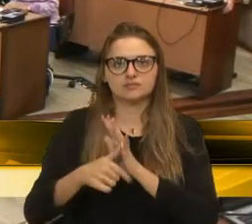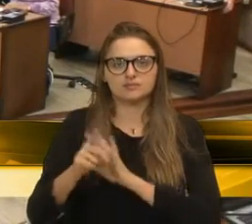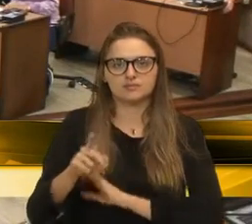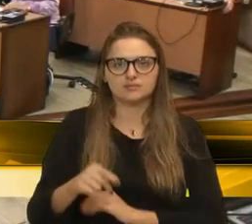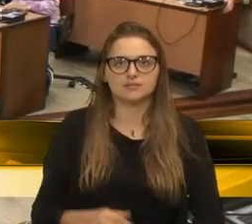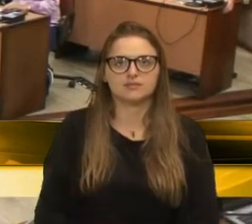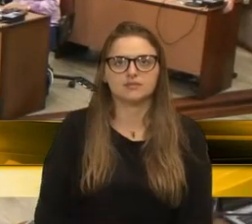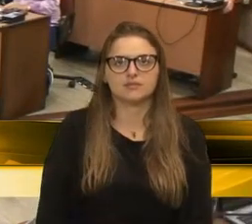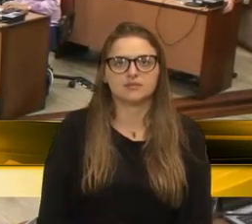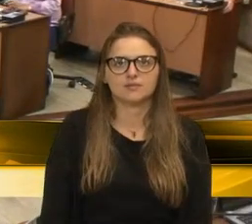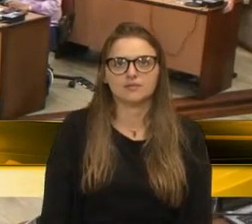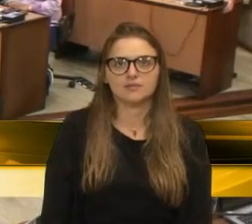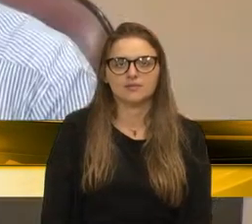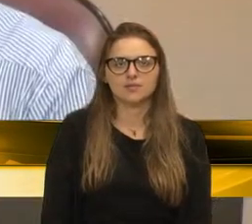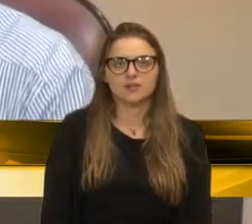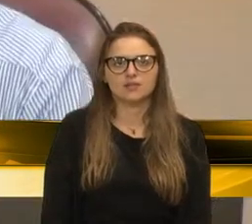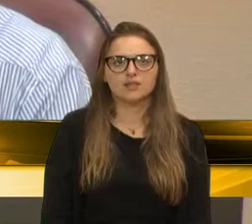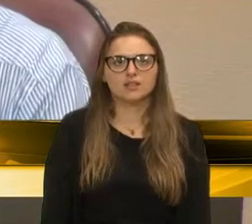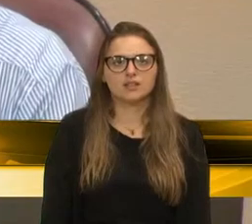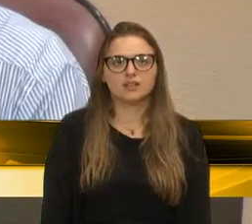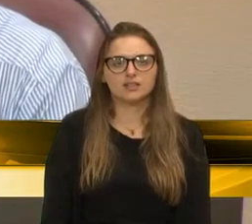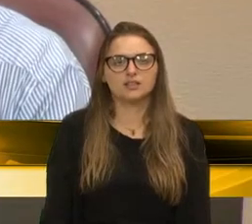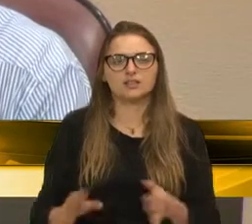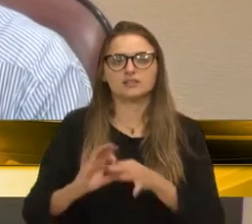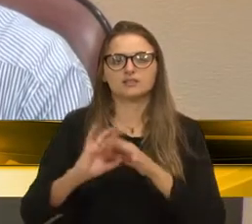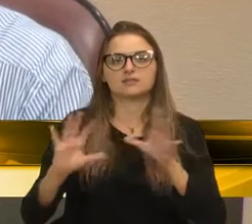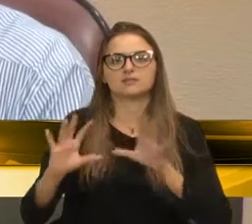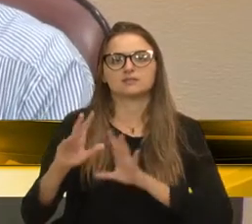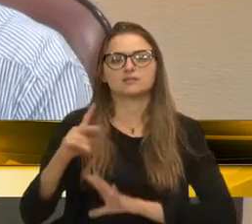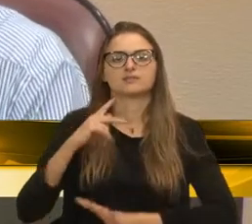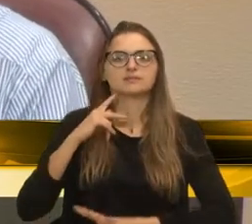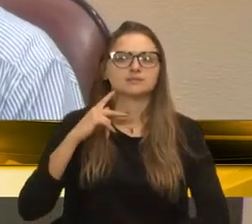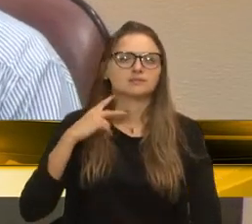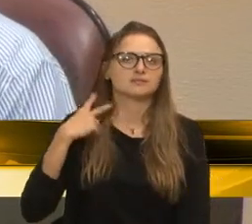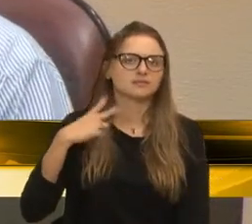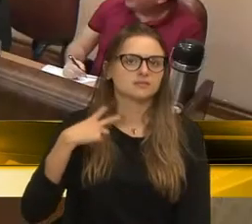Não adianta me olhar assim, presidente. Concede-se o espaço a vereadora Paula Iores.